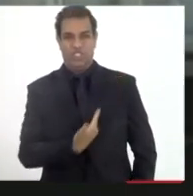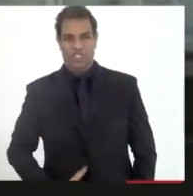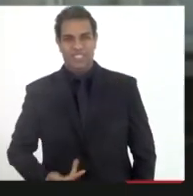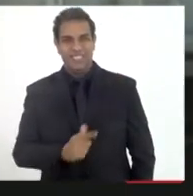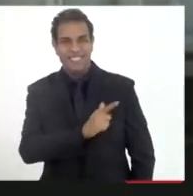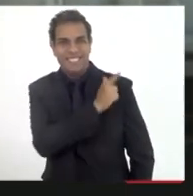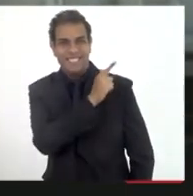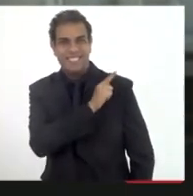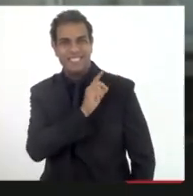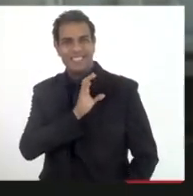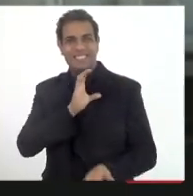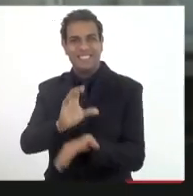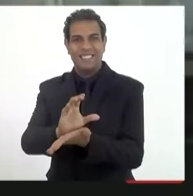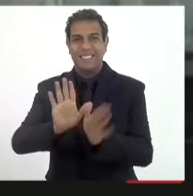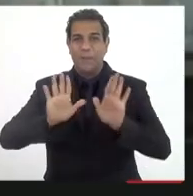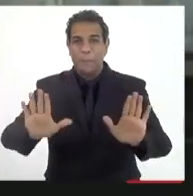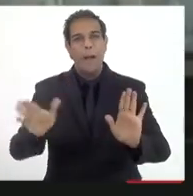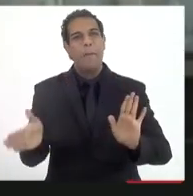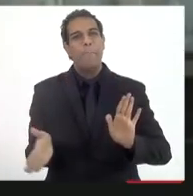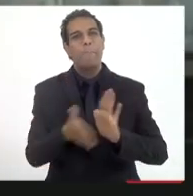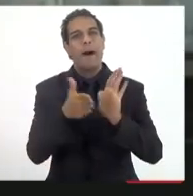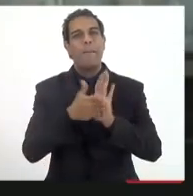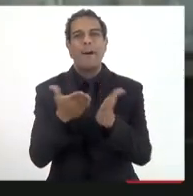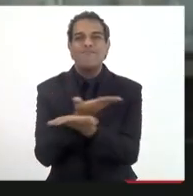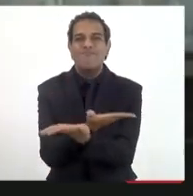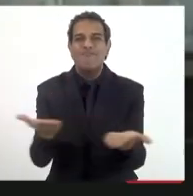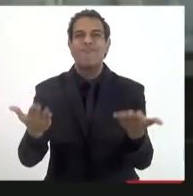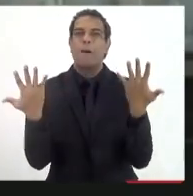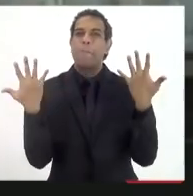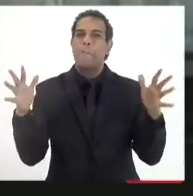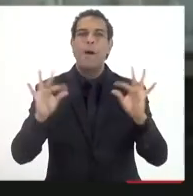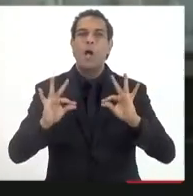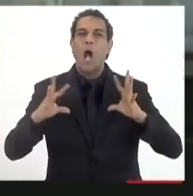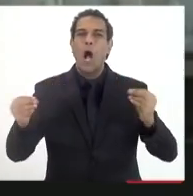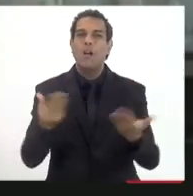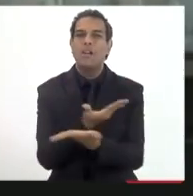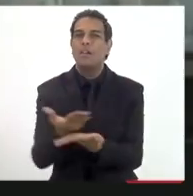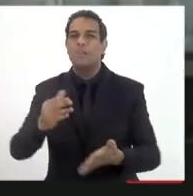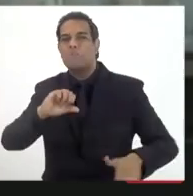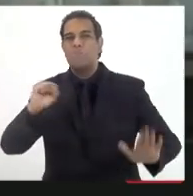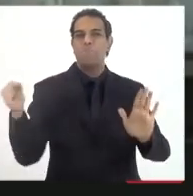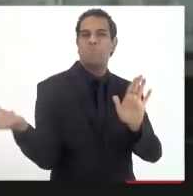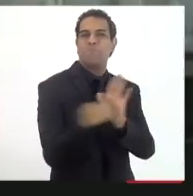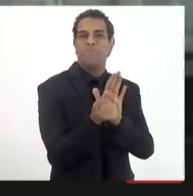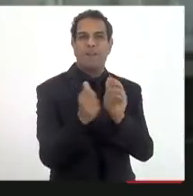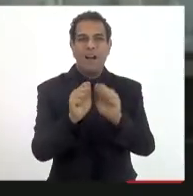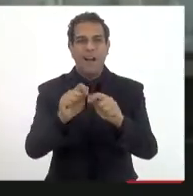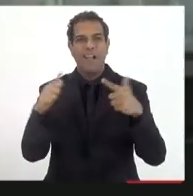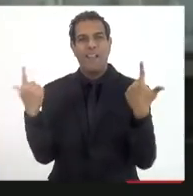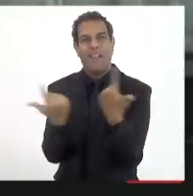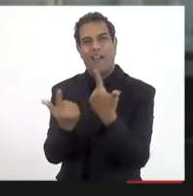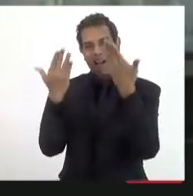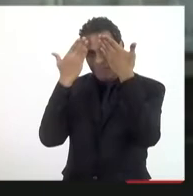do fundo. Mas, parabéns, momento histórico e a Lesta está de parabéns. Muito obrigado por